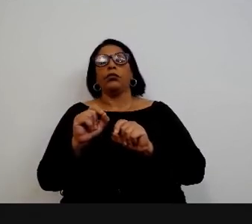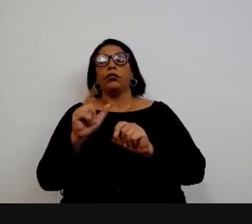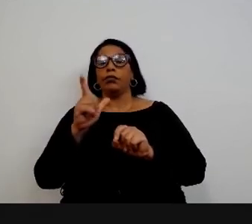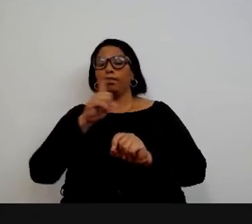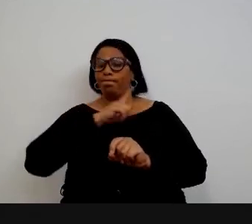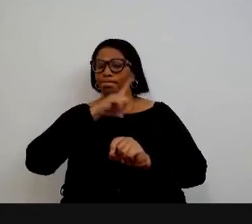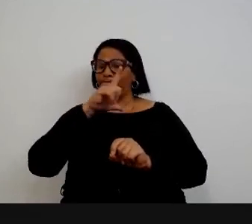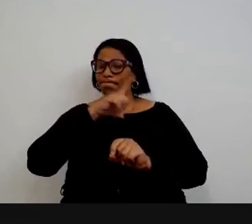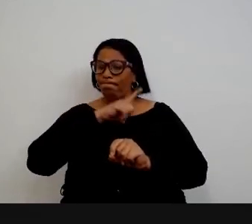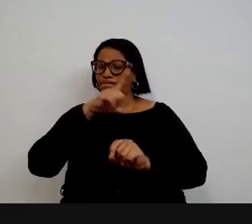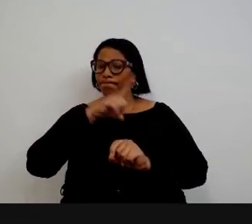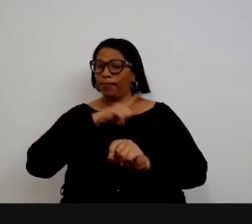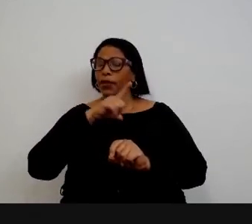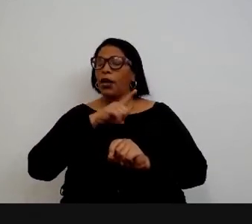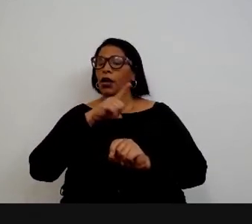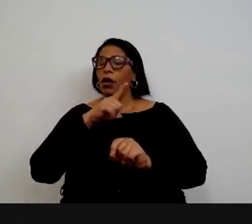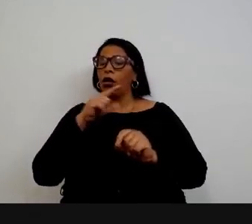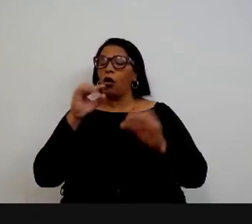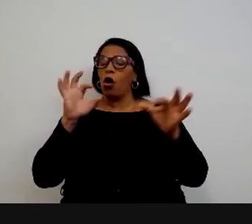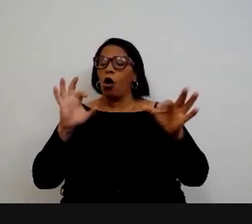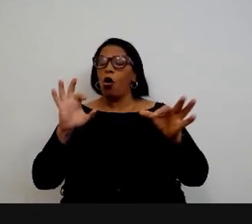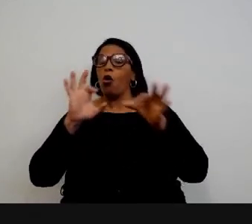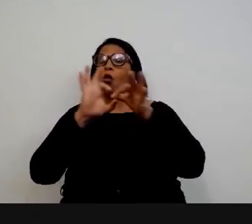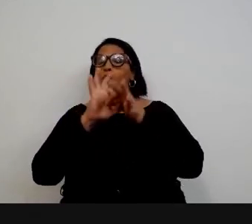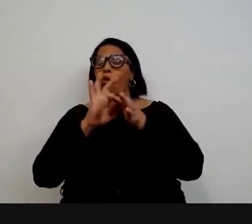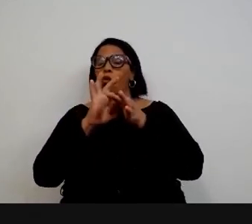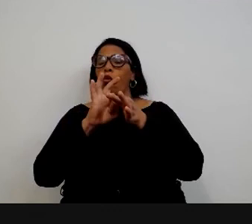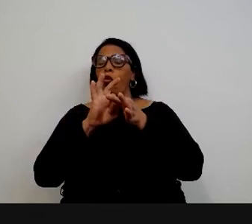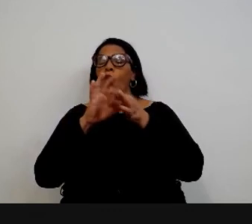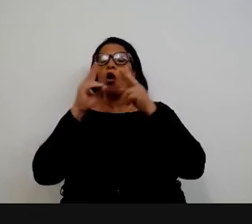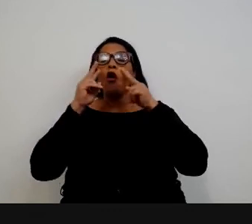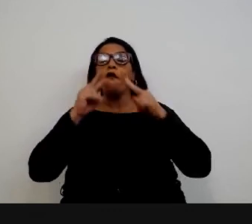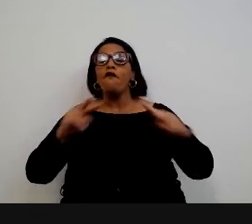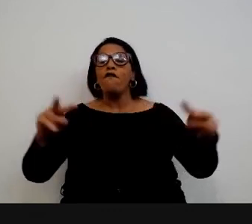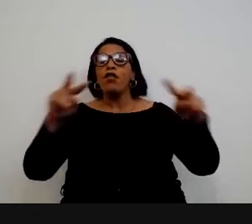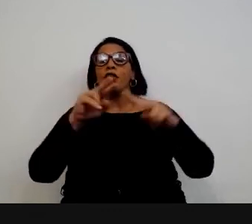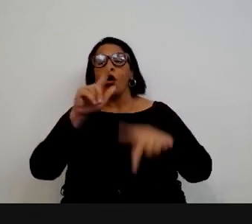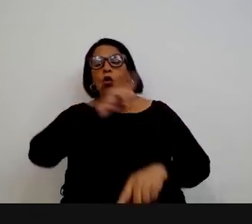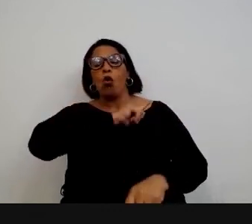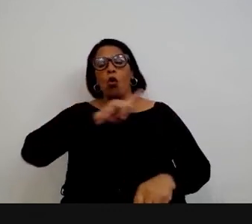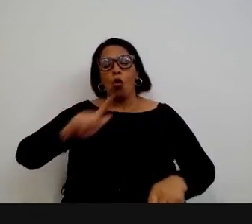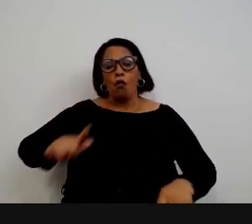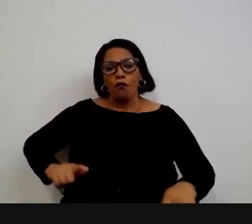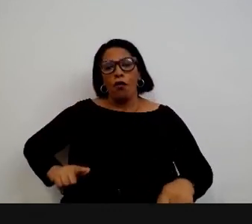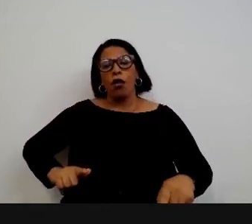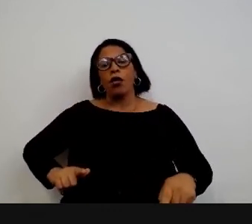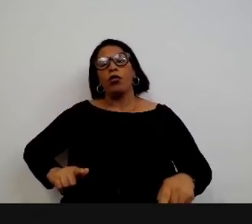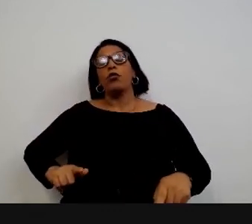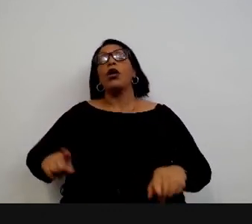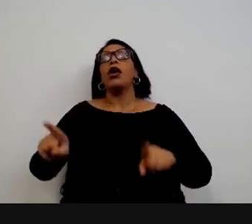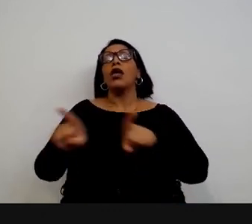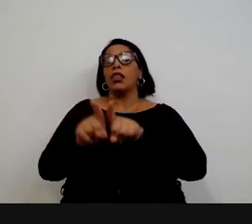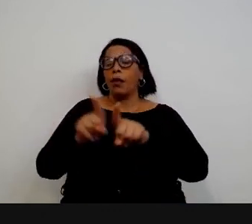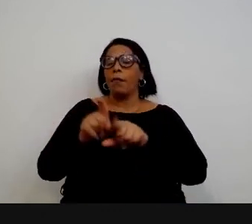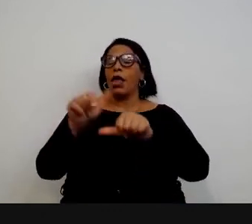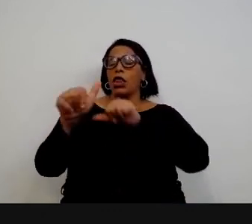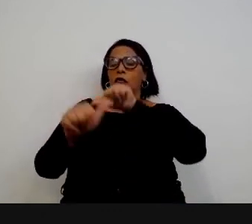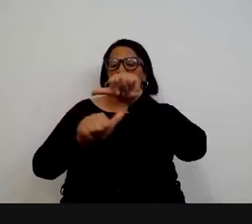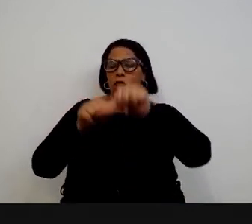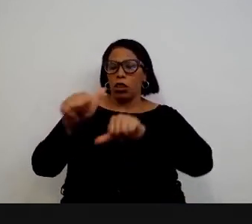exista um bom alinhamento entre uma visão de governo e reformas